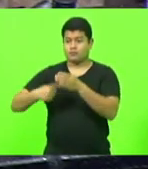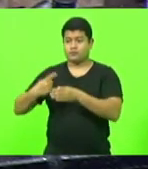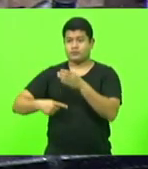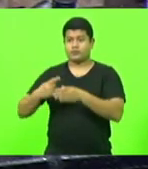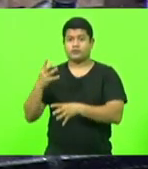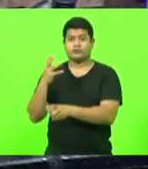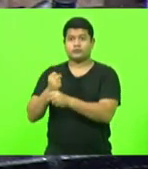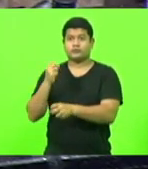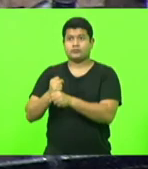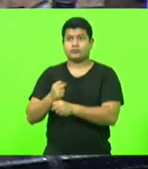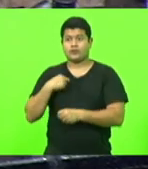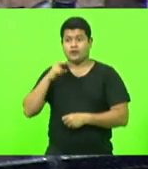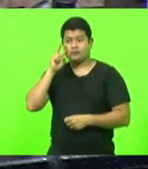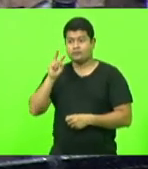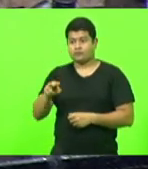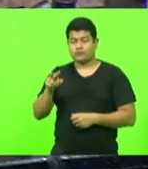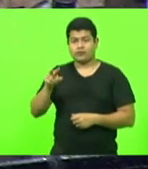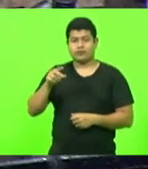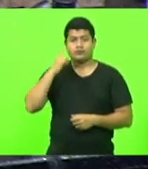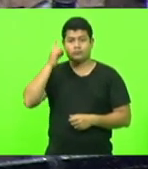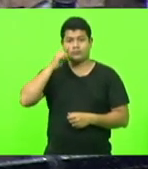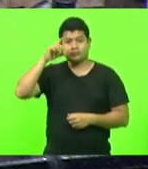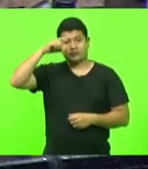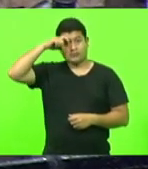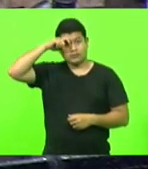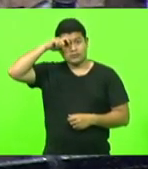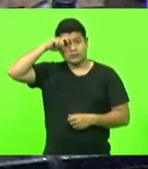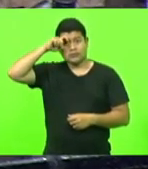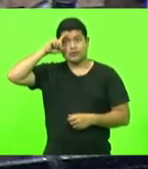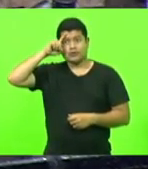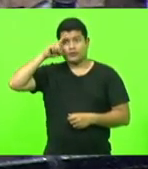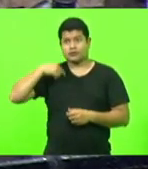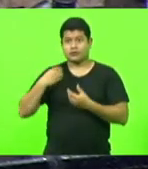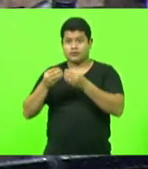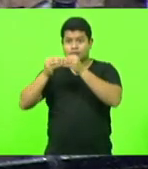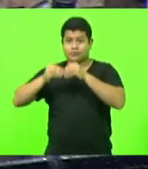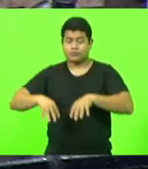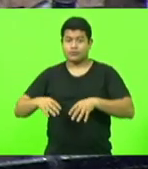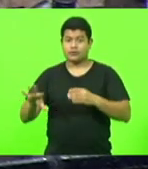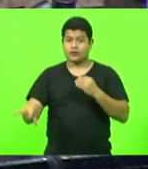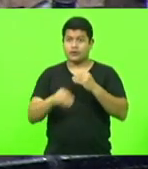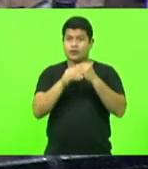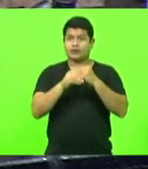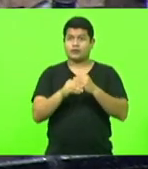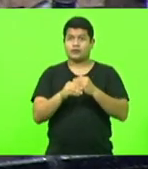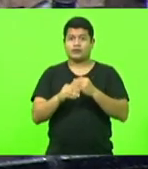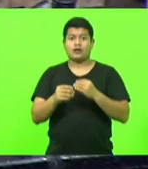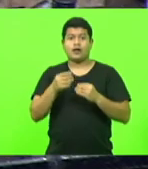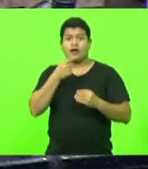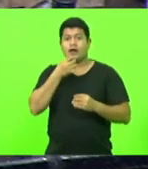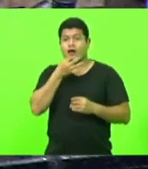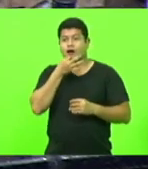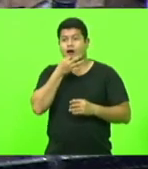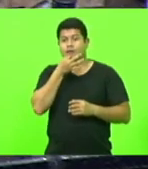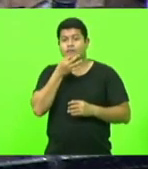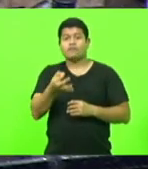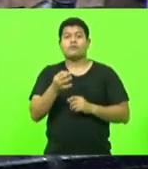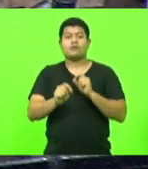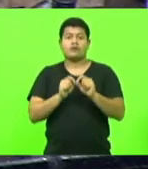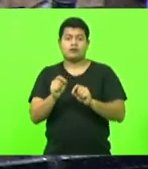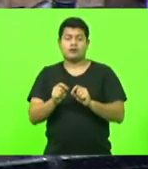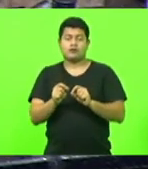deputado Marcos Vieira dar como prejudicada as nossas emendas com o argumento de que todas